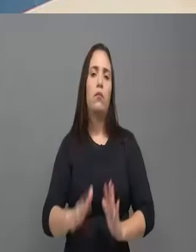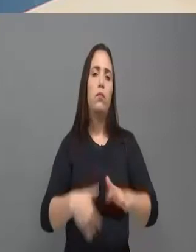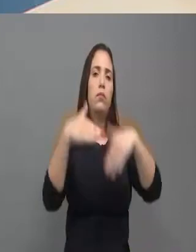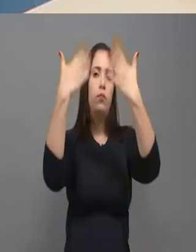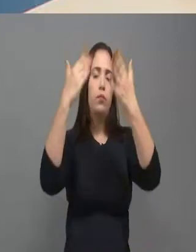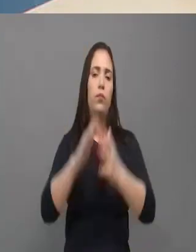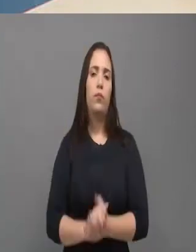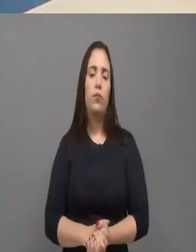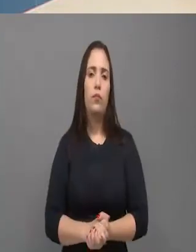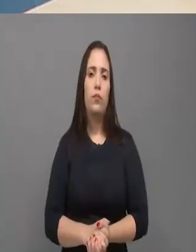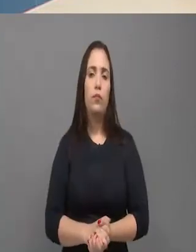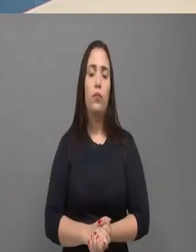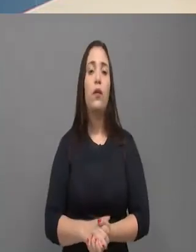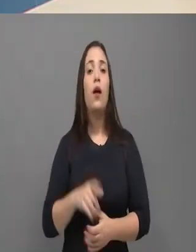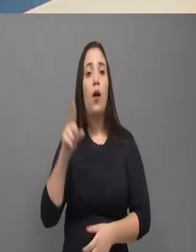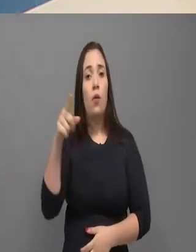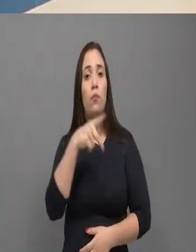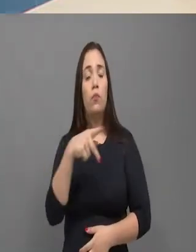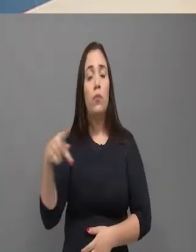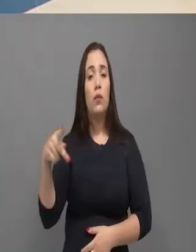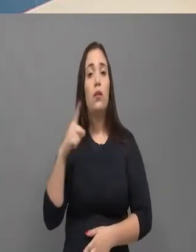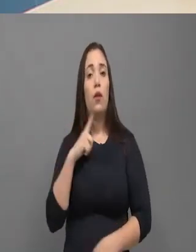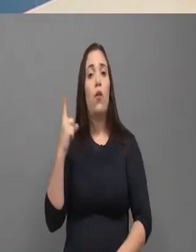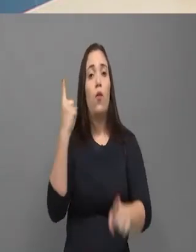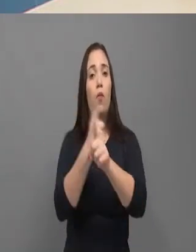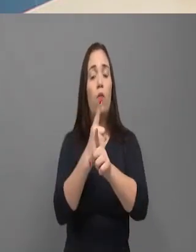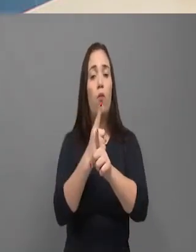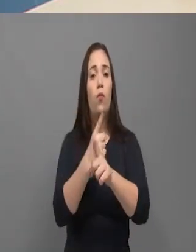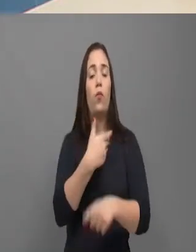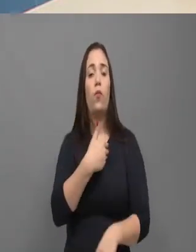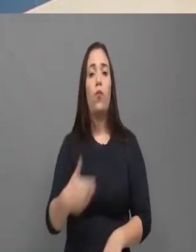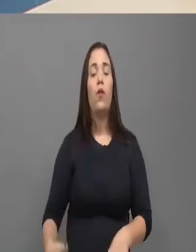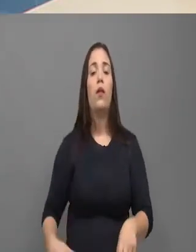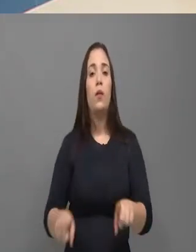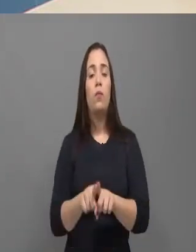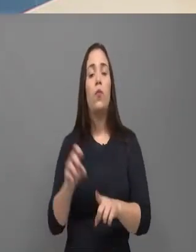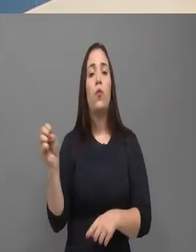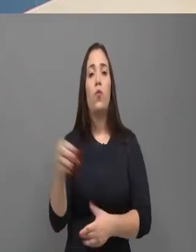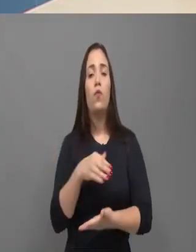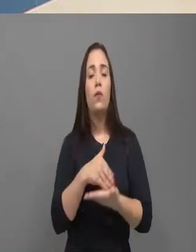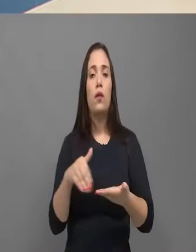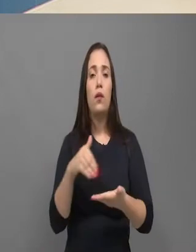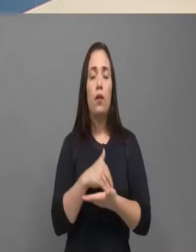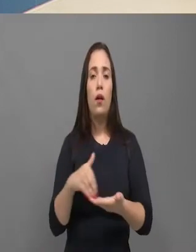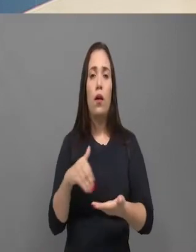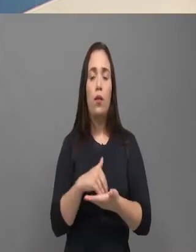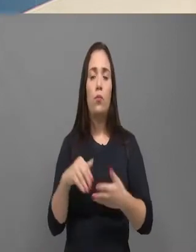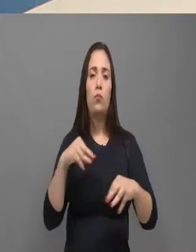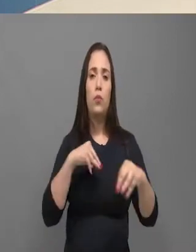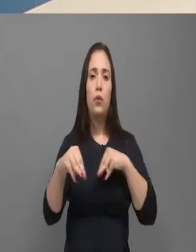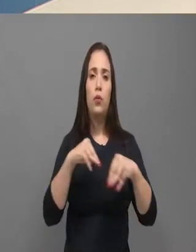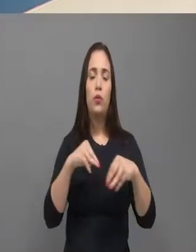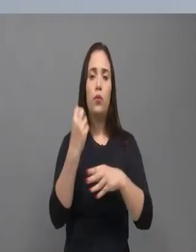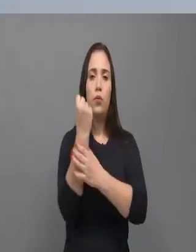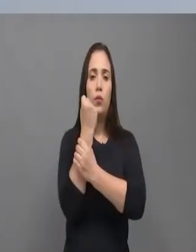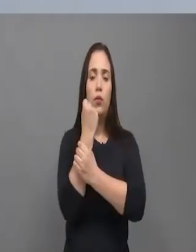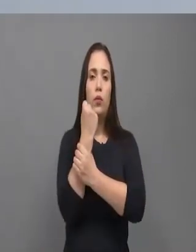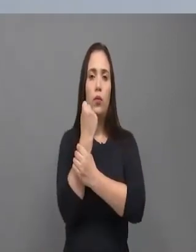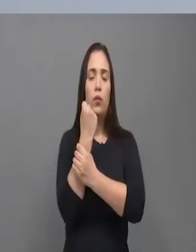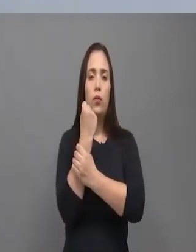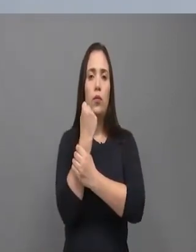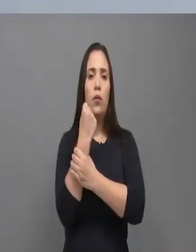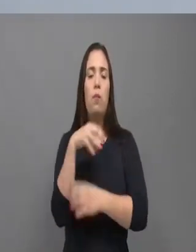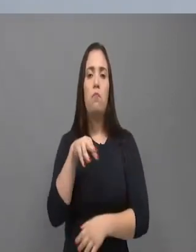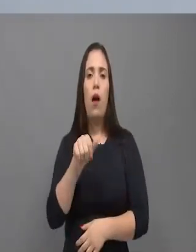dele. E vale ressaltar, Raul Júlio, que a criatura mais séria. Nesse ponto, o Temer acertou. Esse ministério do Temer foi o pior